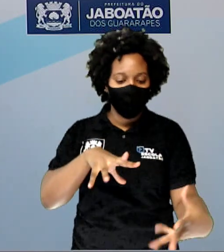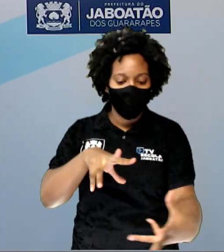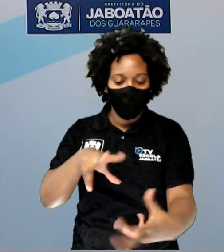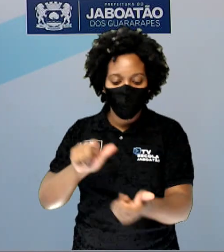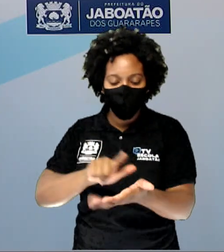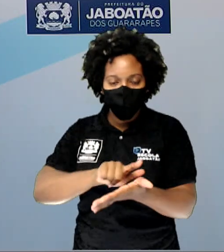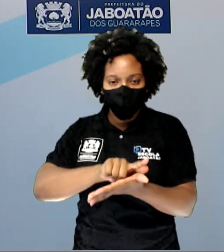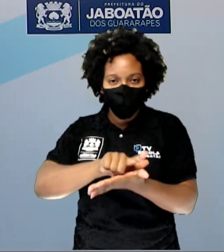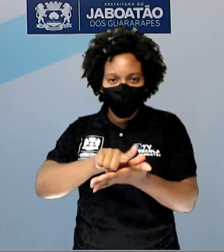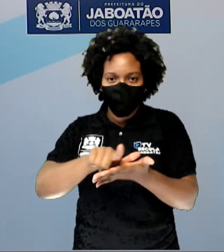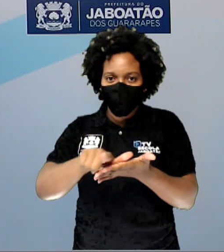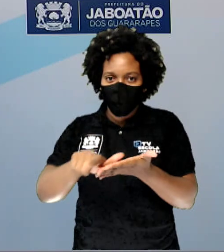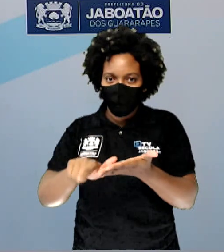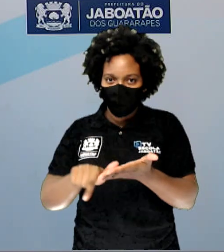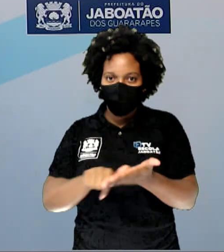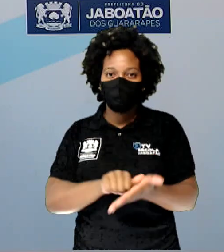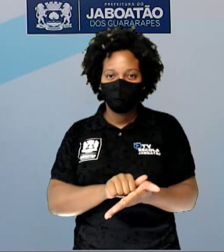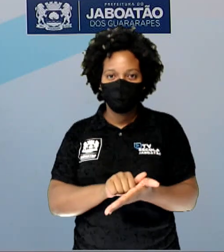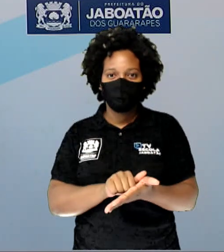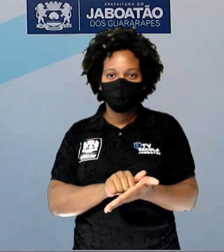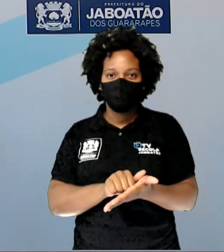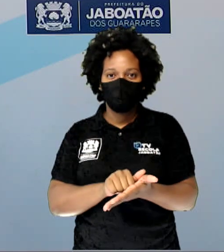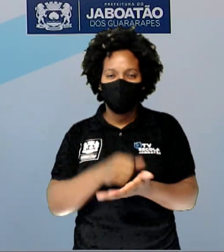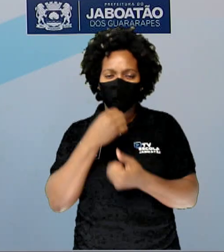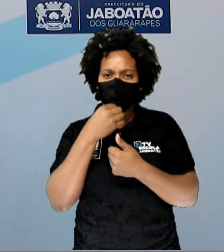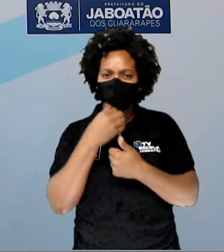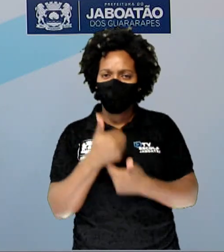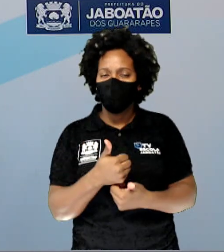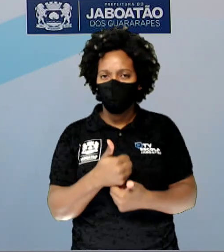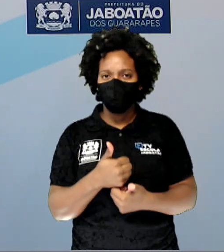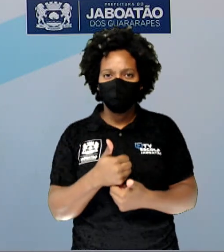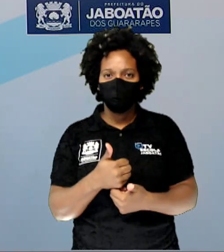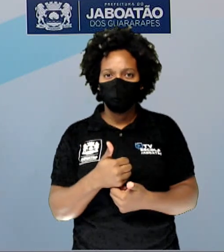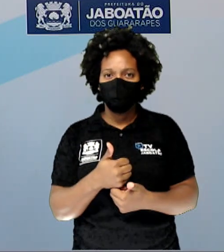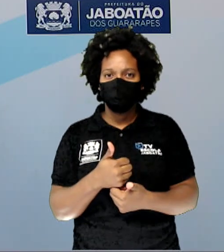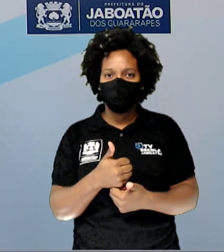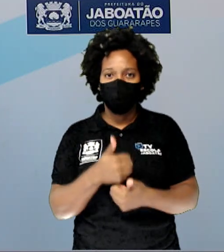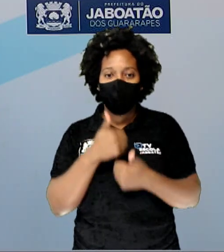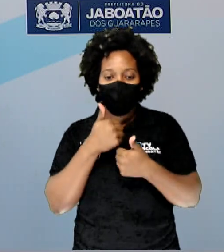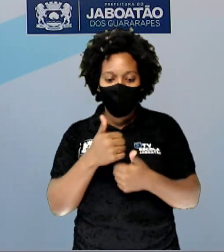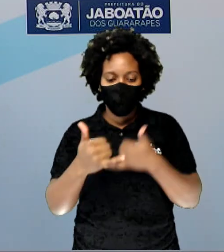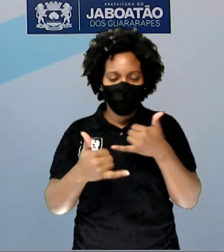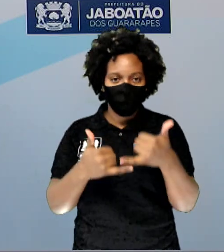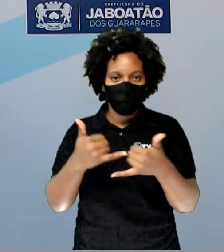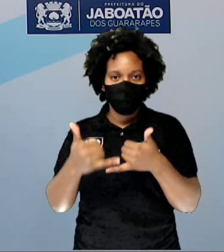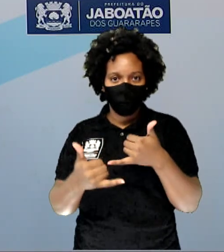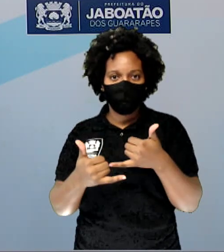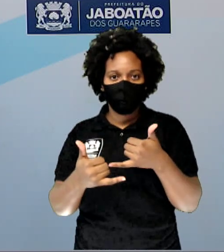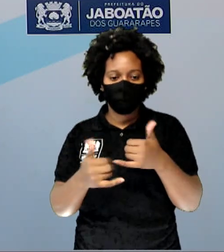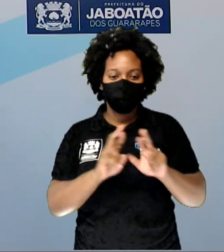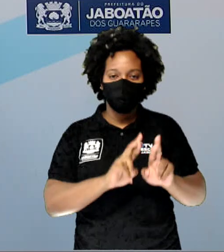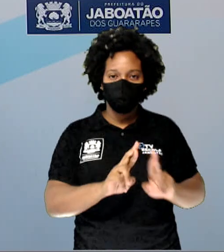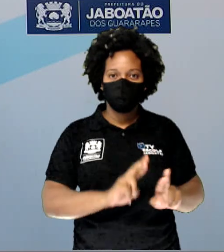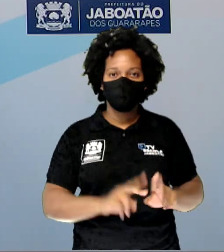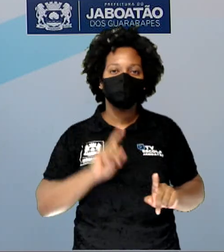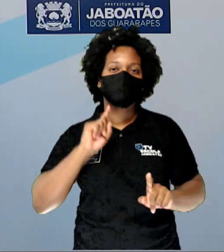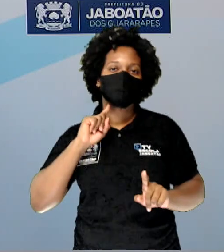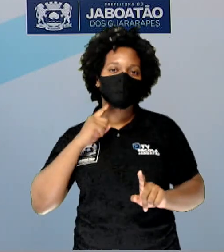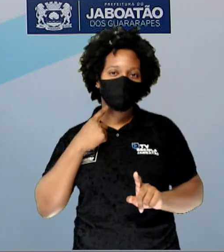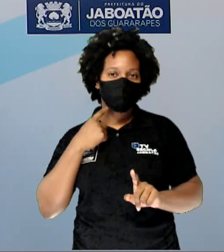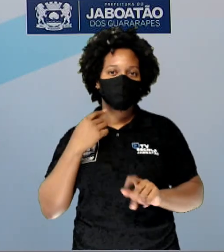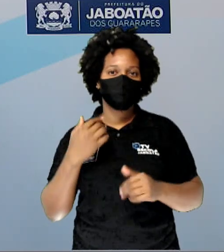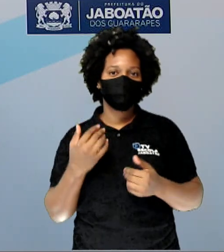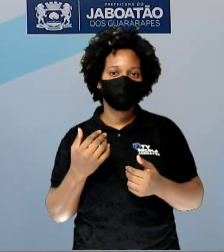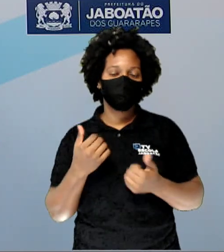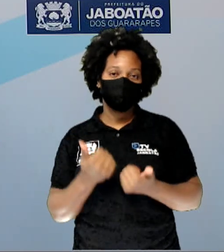Ou seja, a gente fazer brinquedo de sucata é bom, vai ajudar o meio ambiente, que a gente vai estar reutilizando a